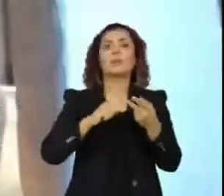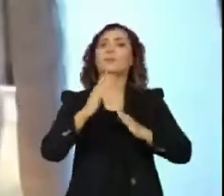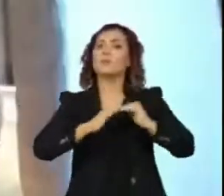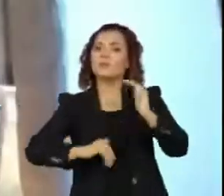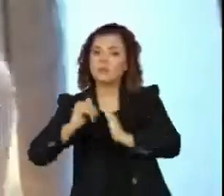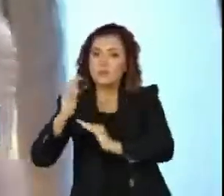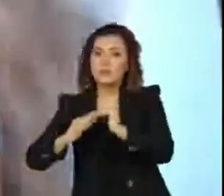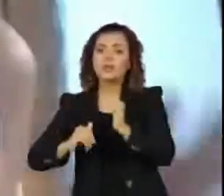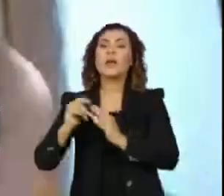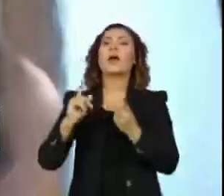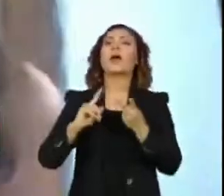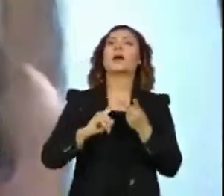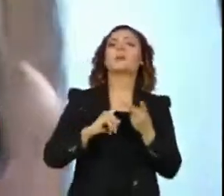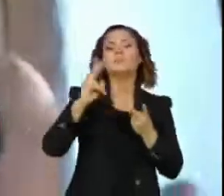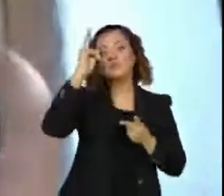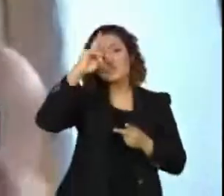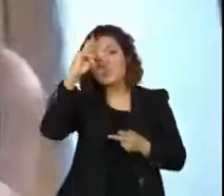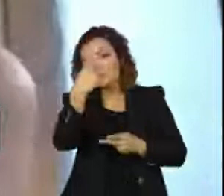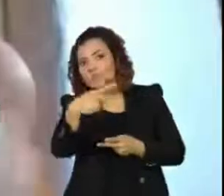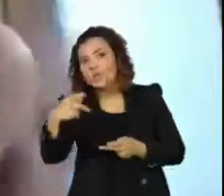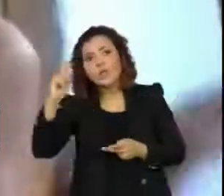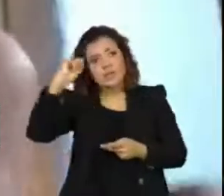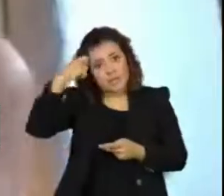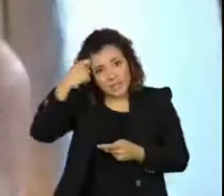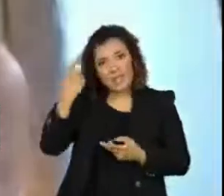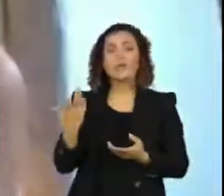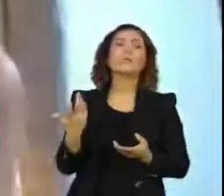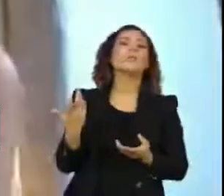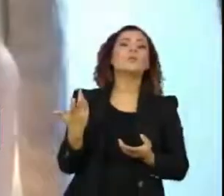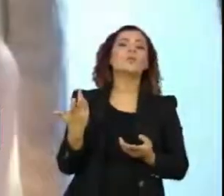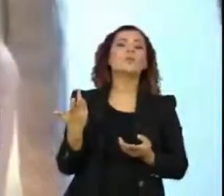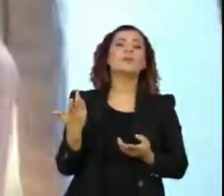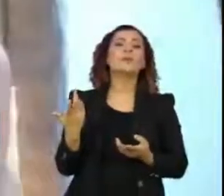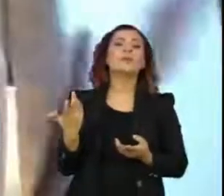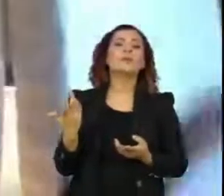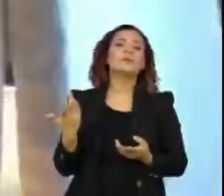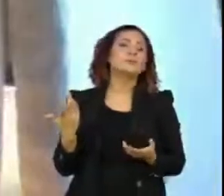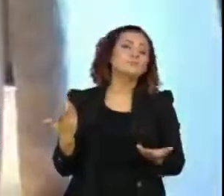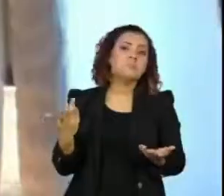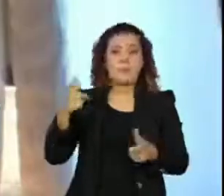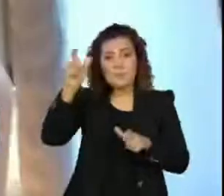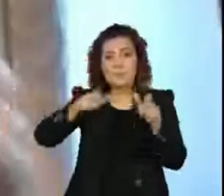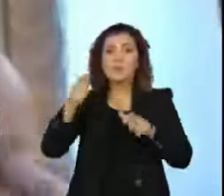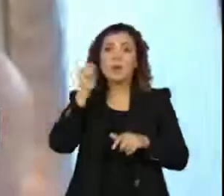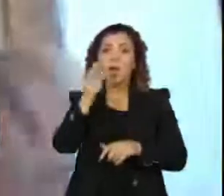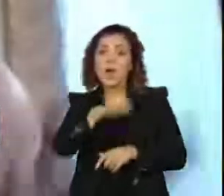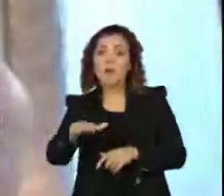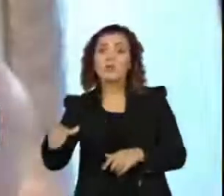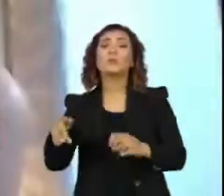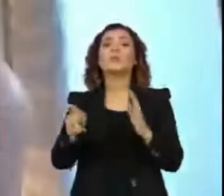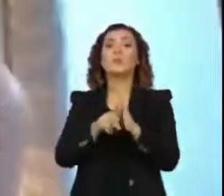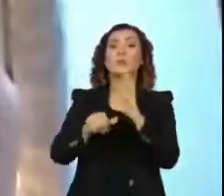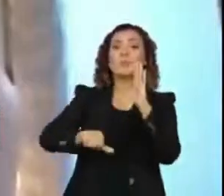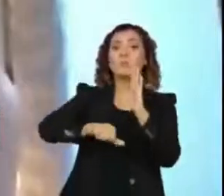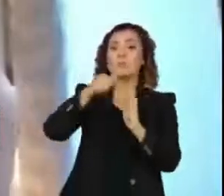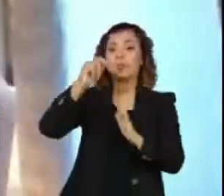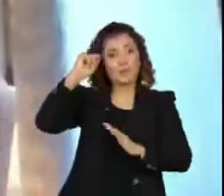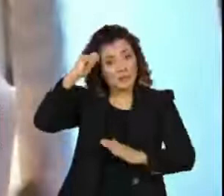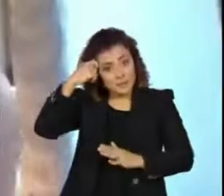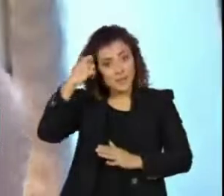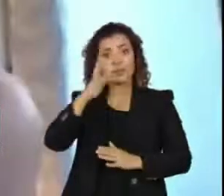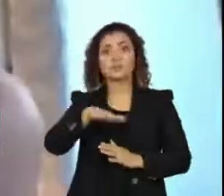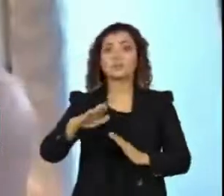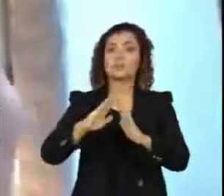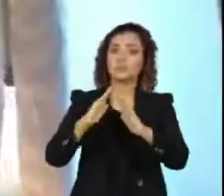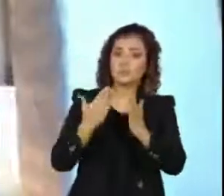profissionais liberais, histórias da negra, de uma pessoa que foi aluna numa escola, da primeira aluna negra